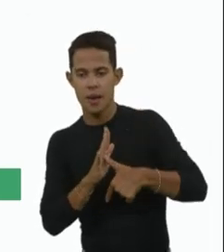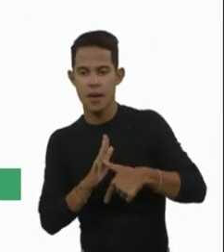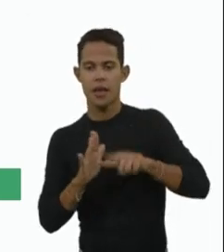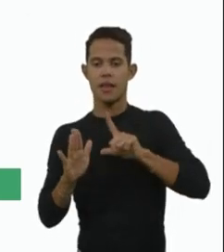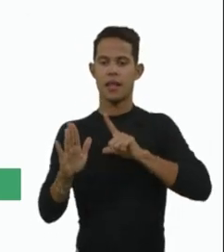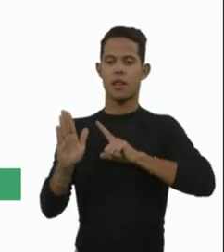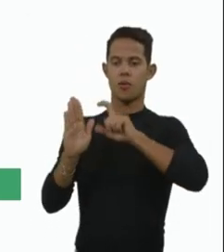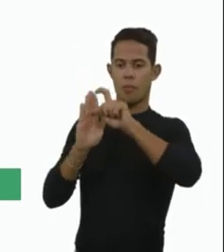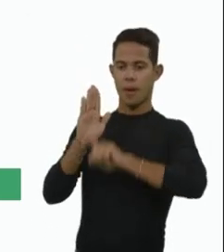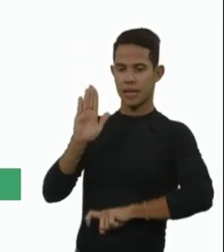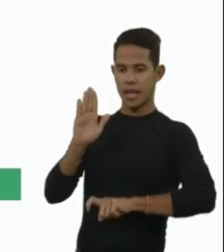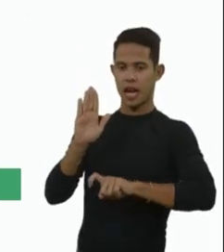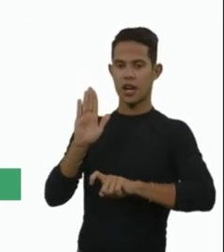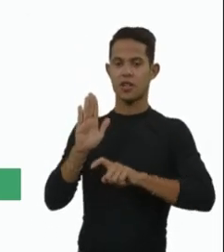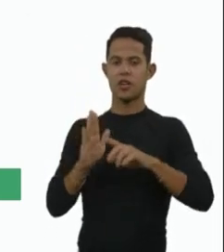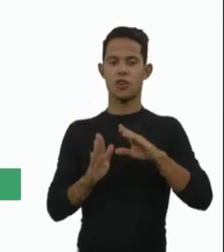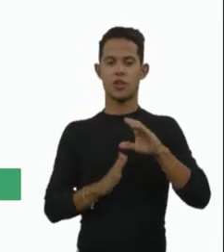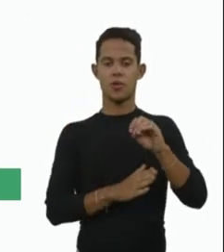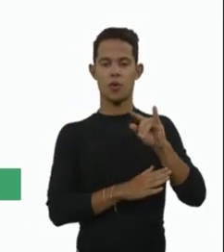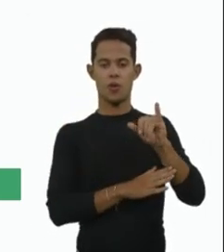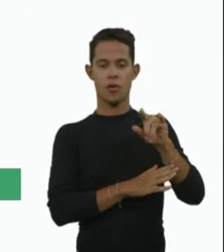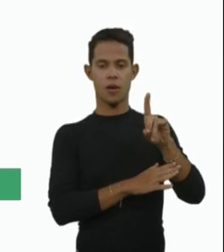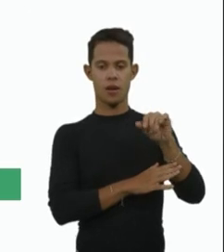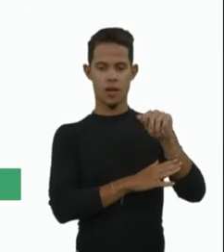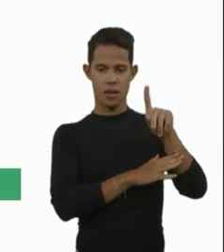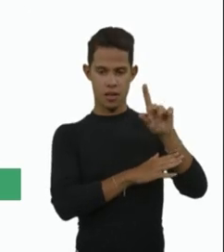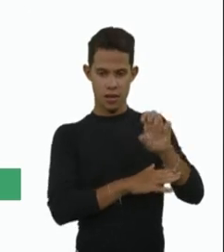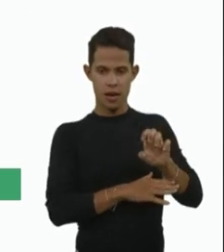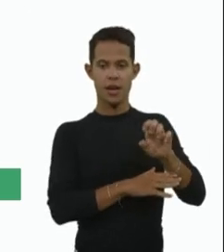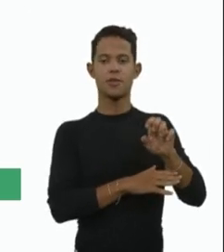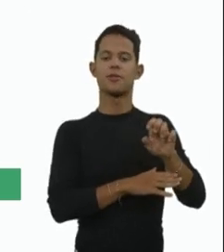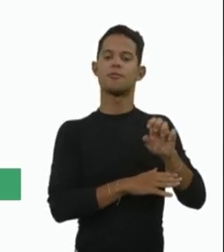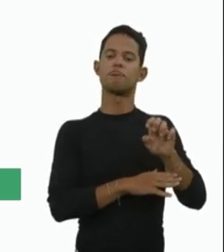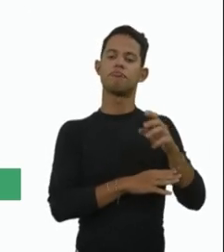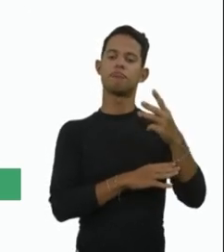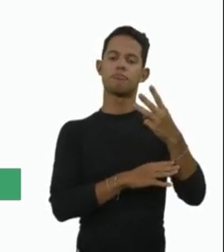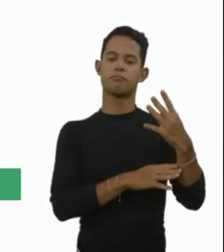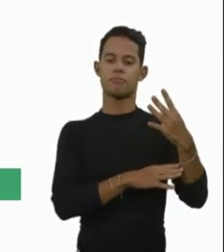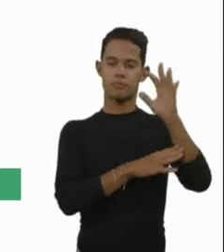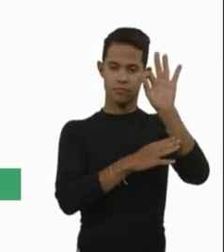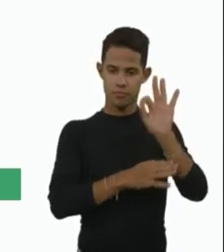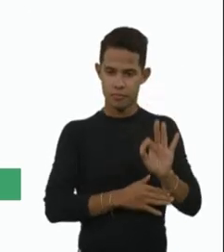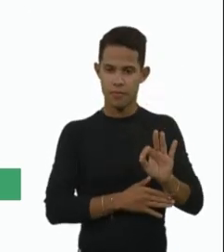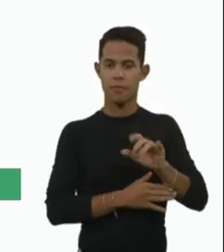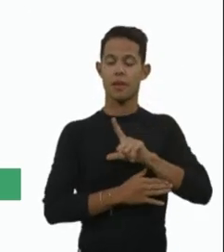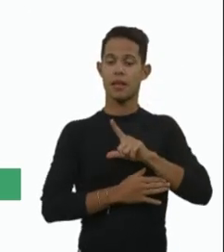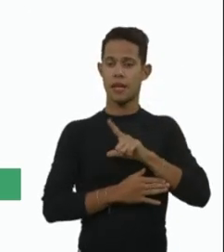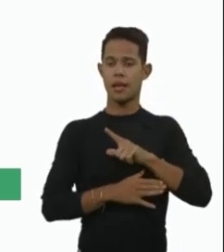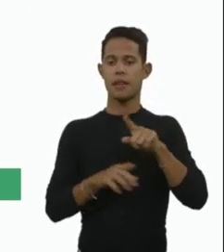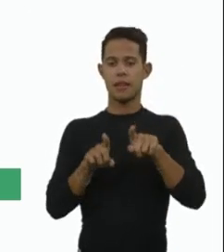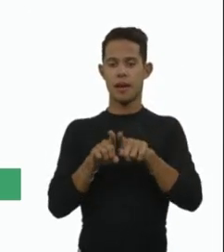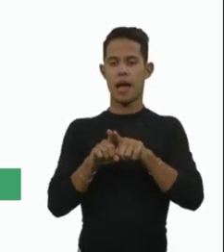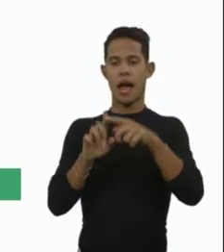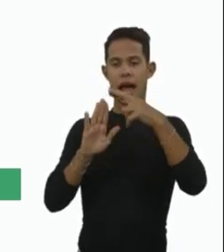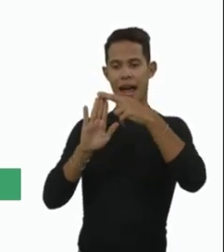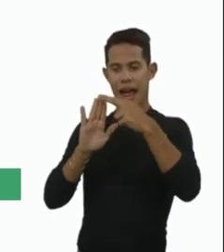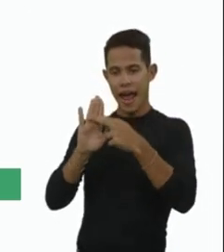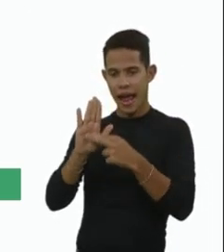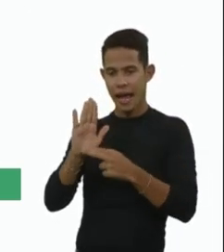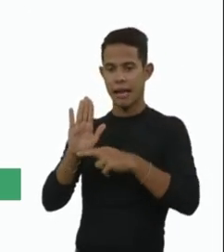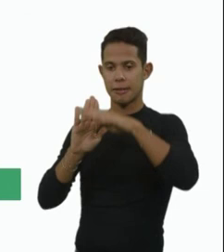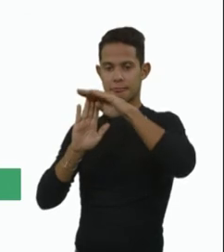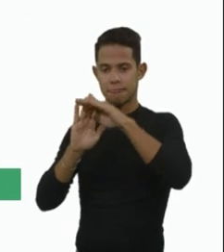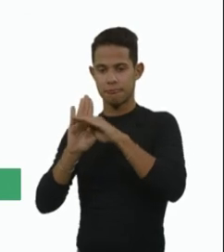hepatoxidade em torno de 34%. Então, é importante a gente lembrar que tendo orientação de bula na terapia gênica, gente inicia o